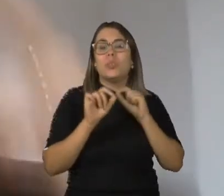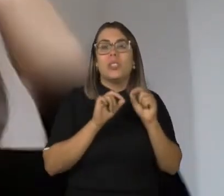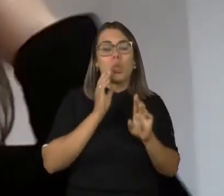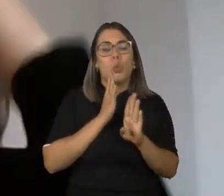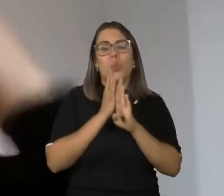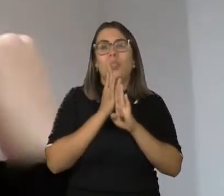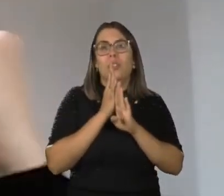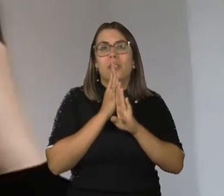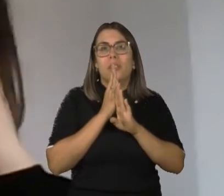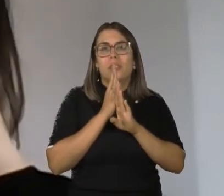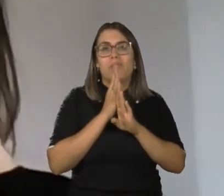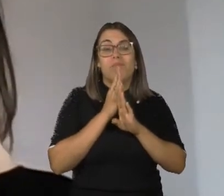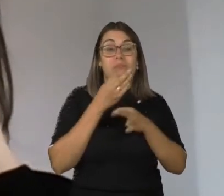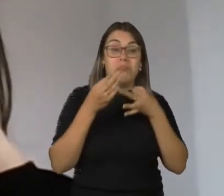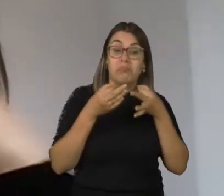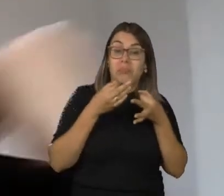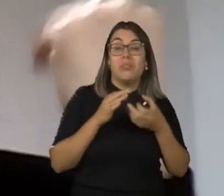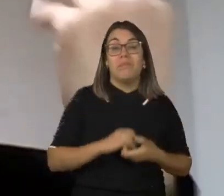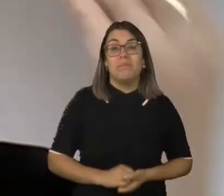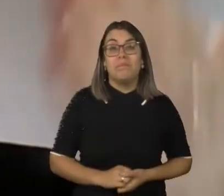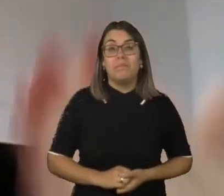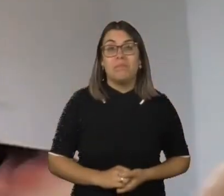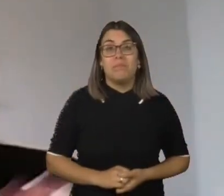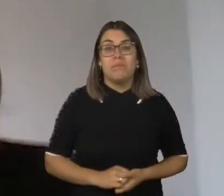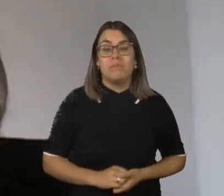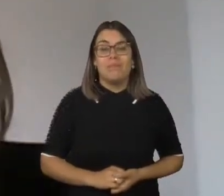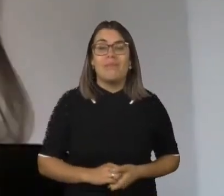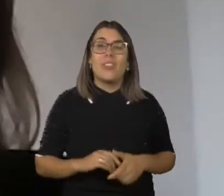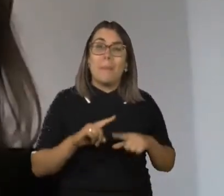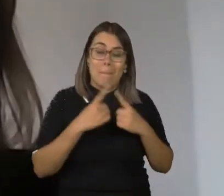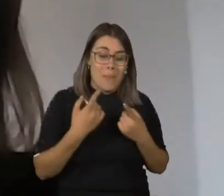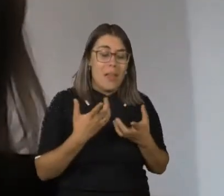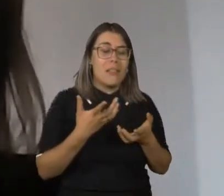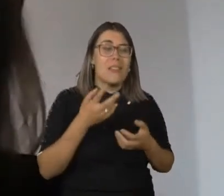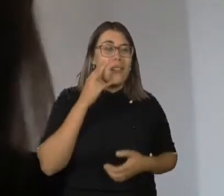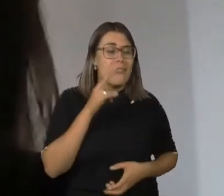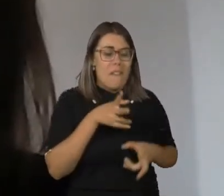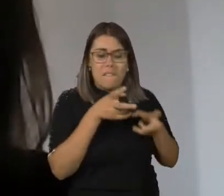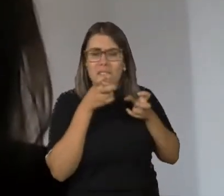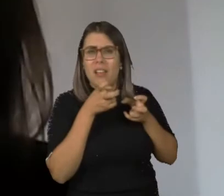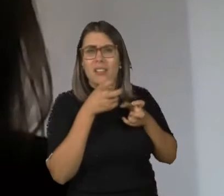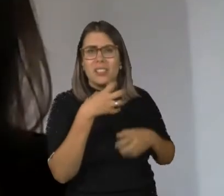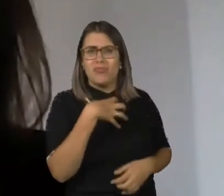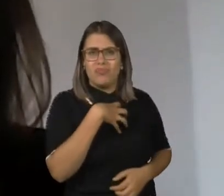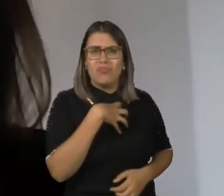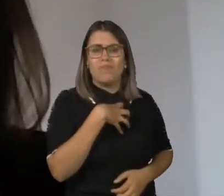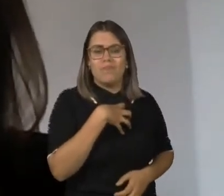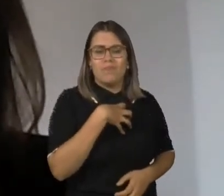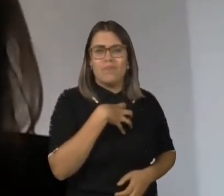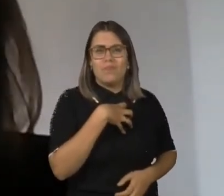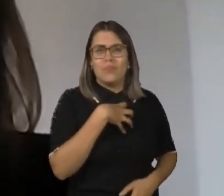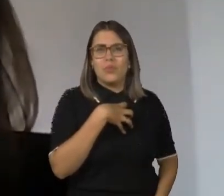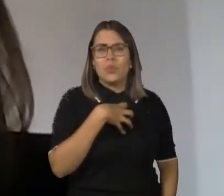essas expectativas. E essas expectativas, essa forma de entender o aprender, essas